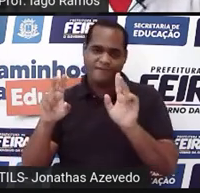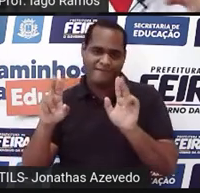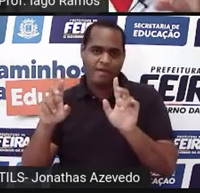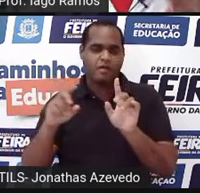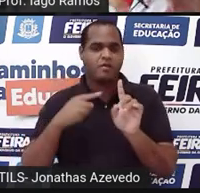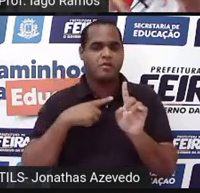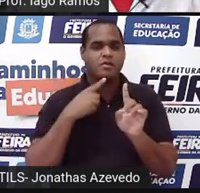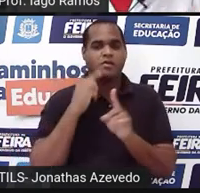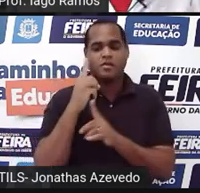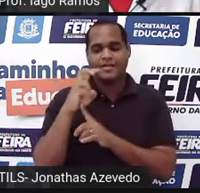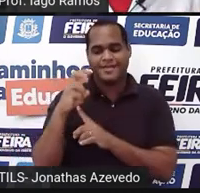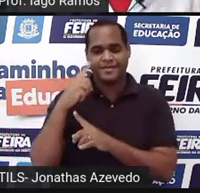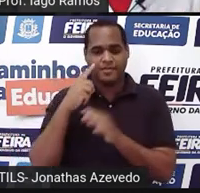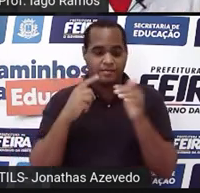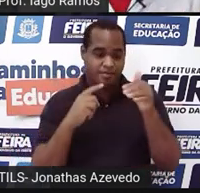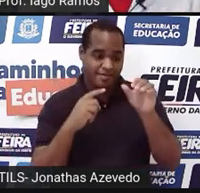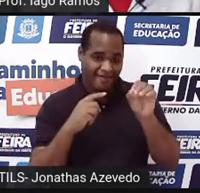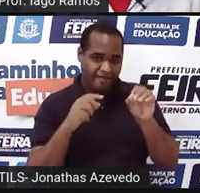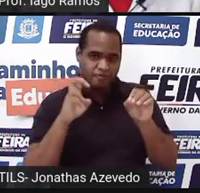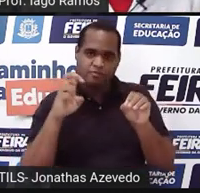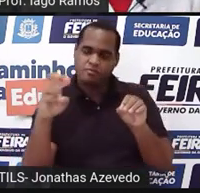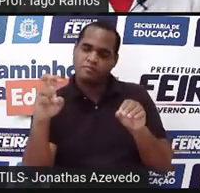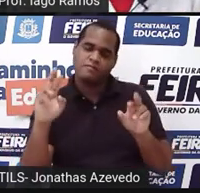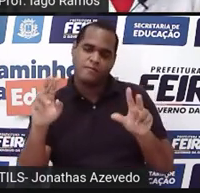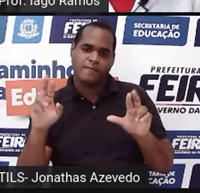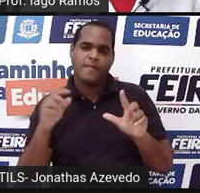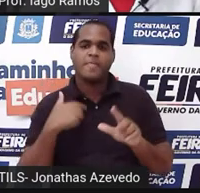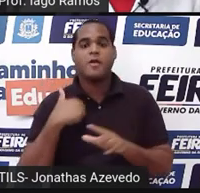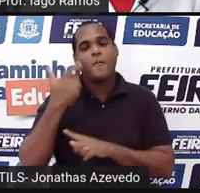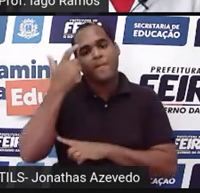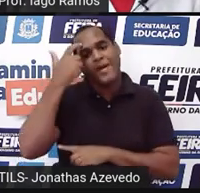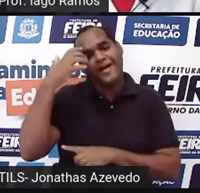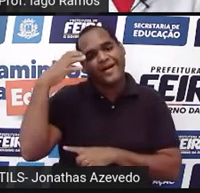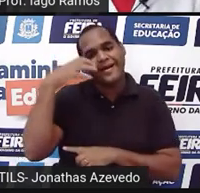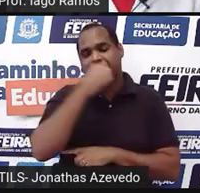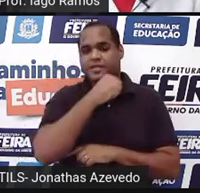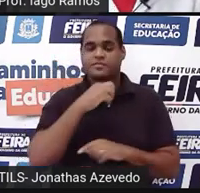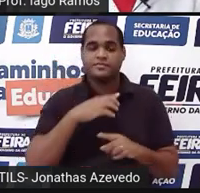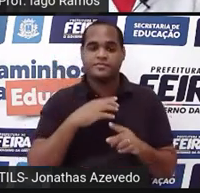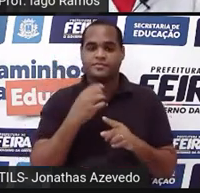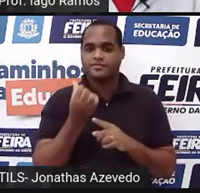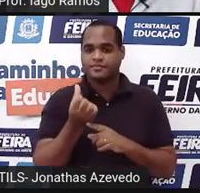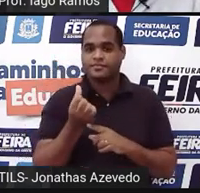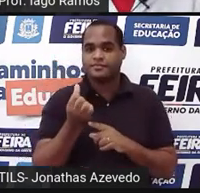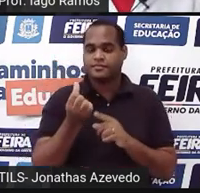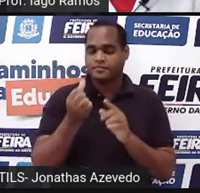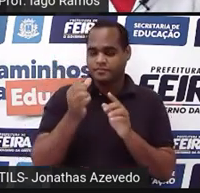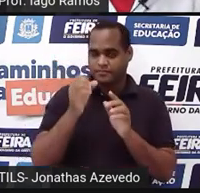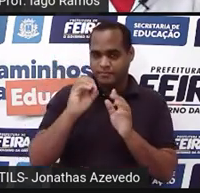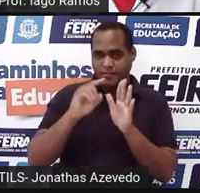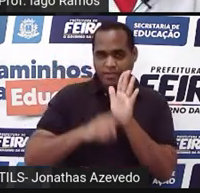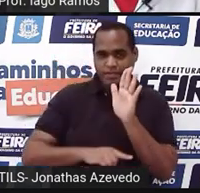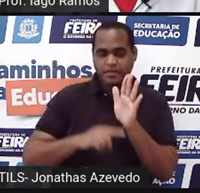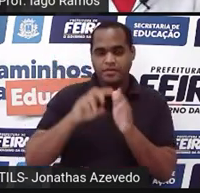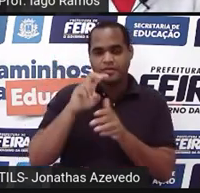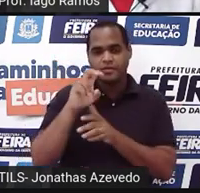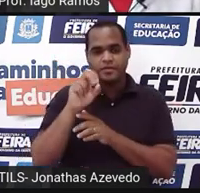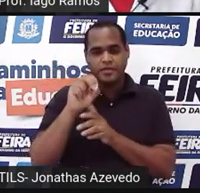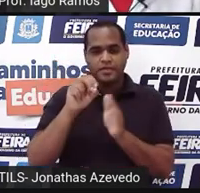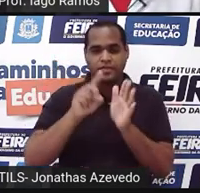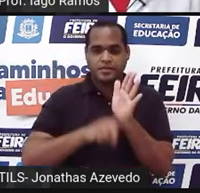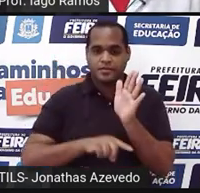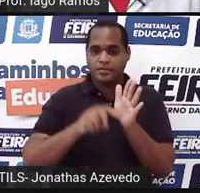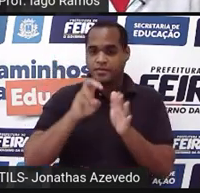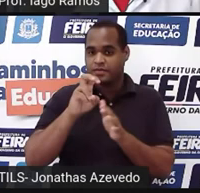15, separa o 10 do 5. E aí a gente faz isso na cabeça muito rápido. 60 menos 10, 50. 5 menos